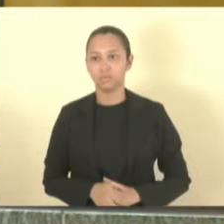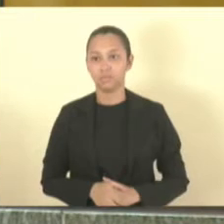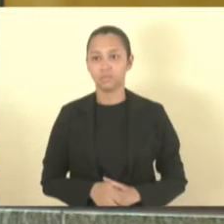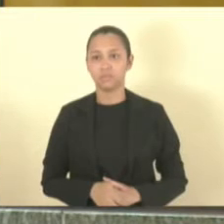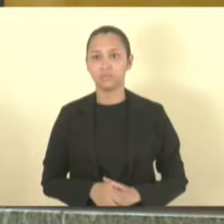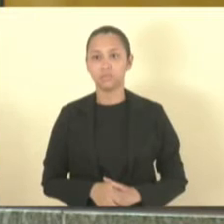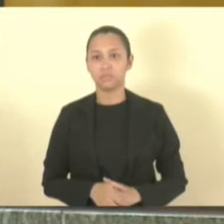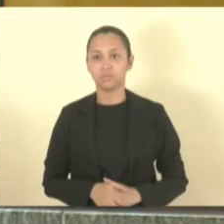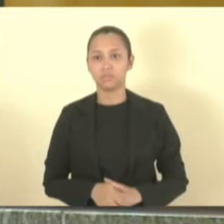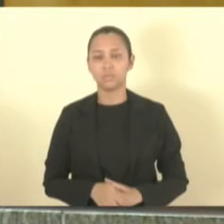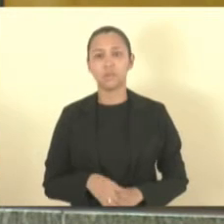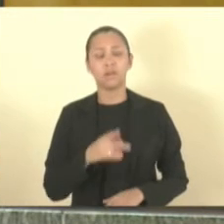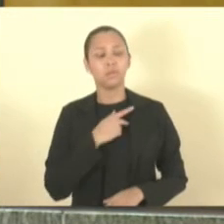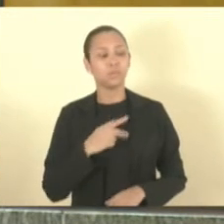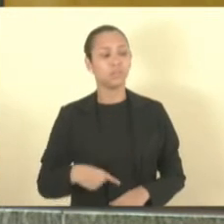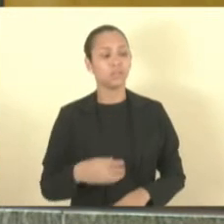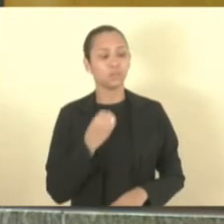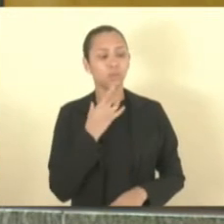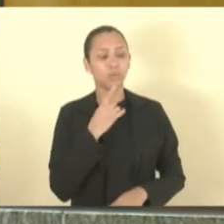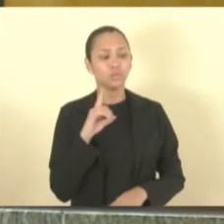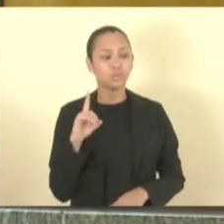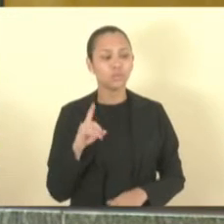Presidente, bom dia. Bom dia.